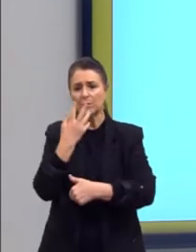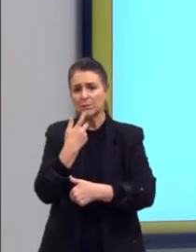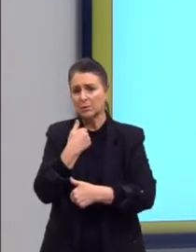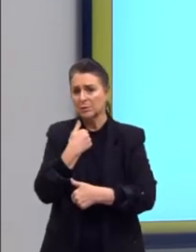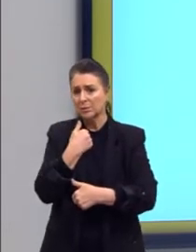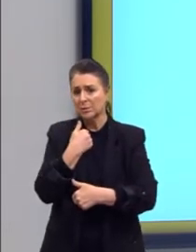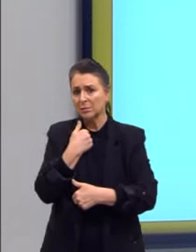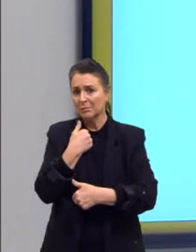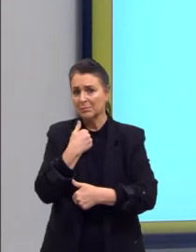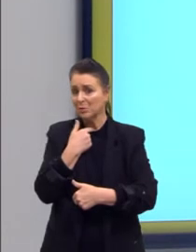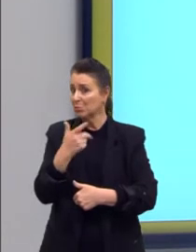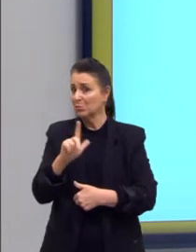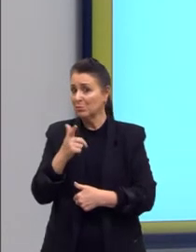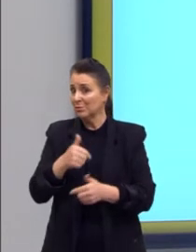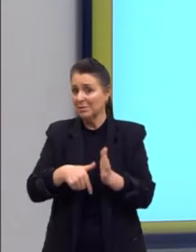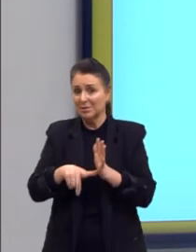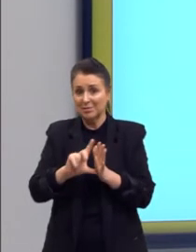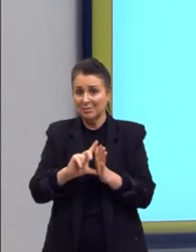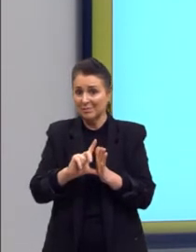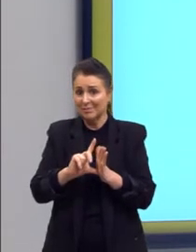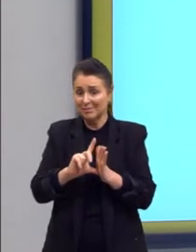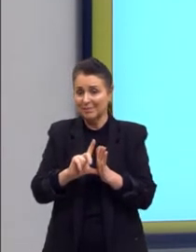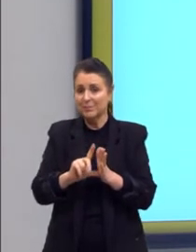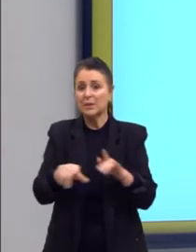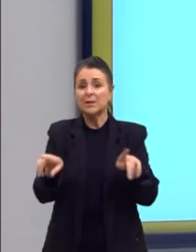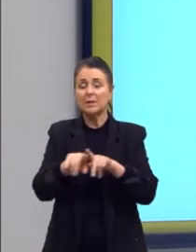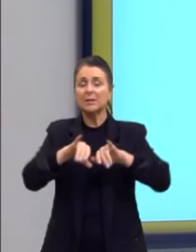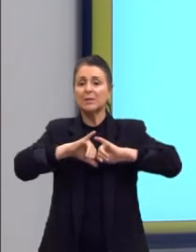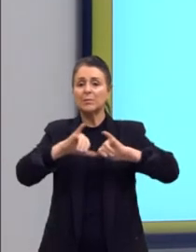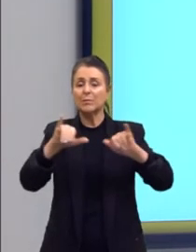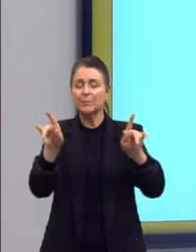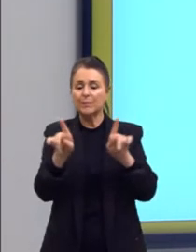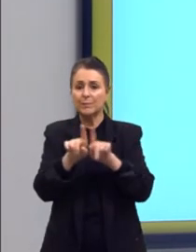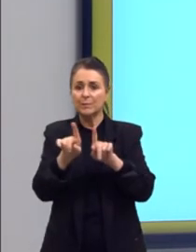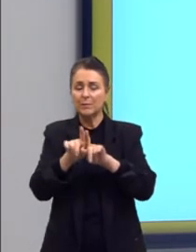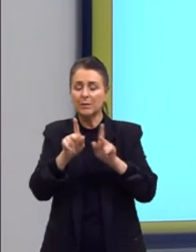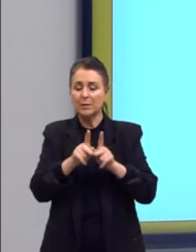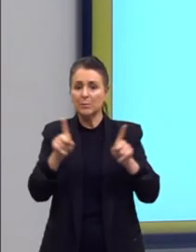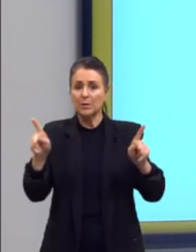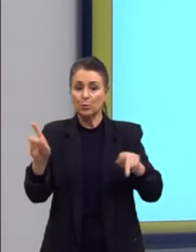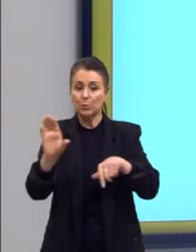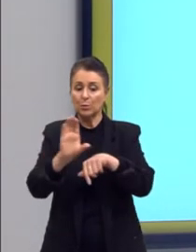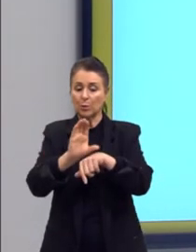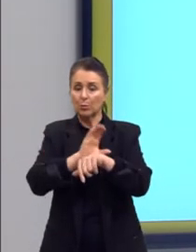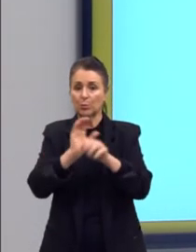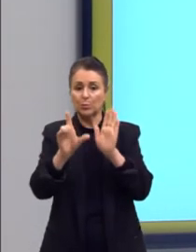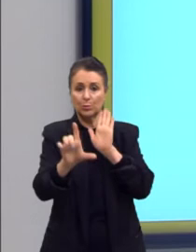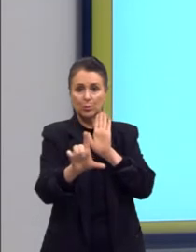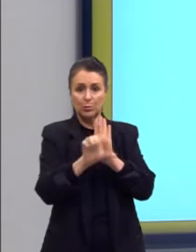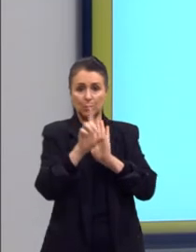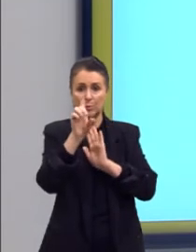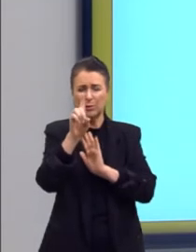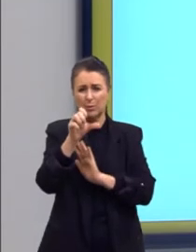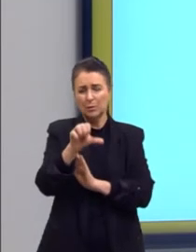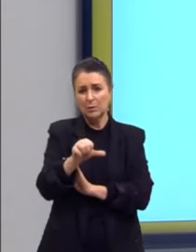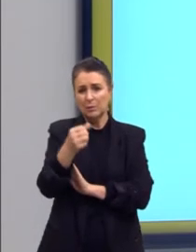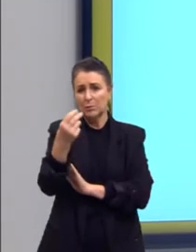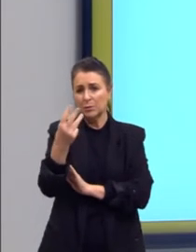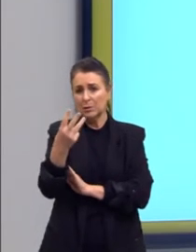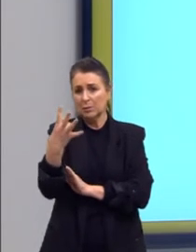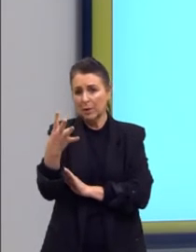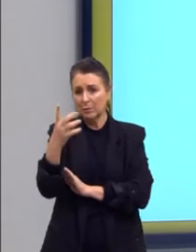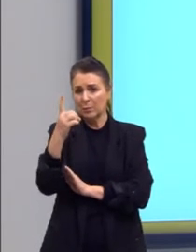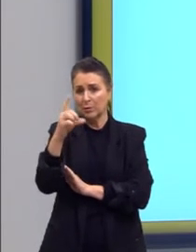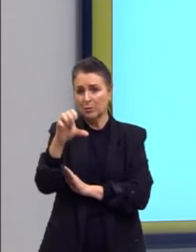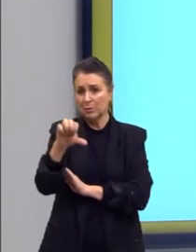e isso não era garantido anteriormente. Ressaltar que esse período também constitucional, de 1934 a 1937, é um momento de